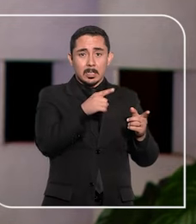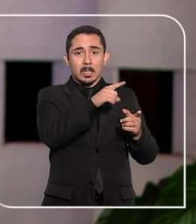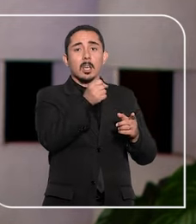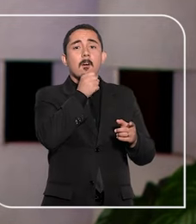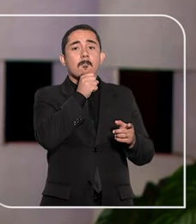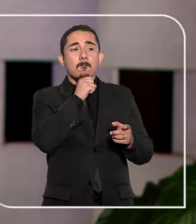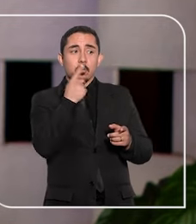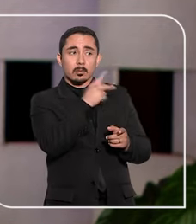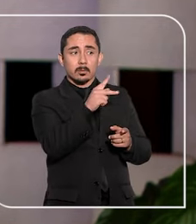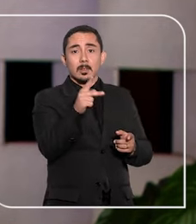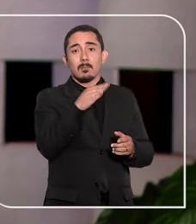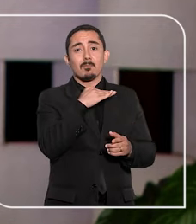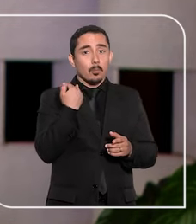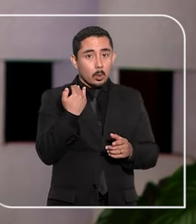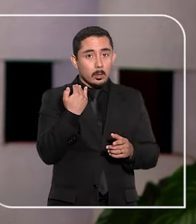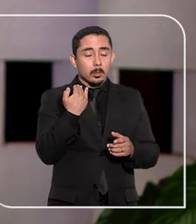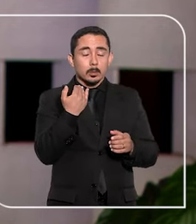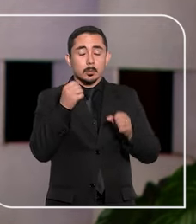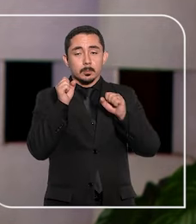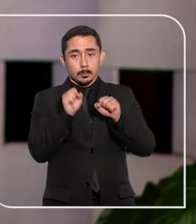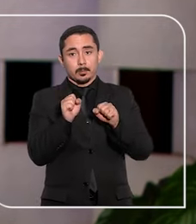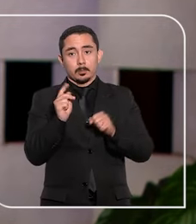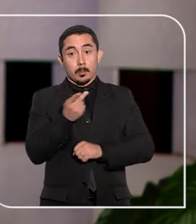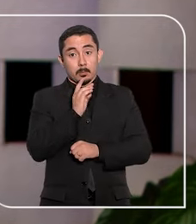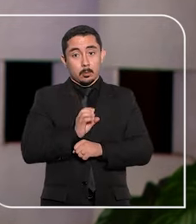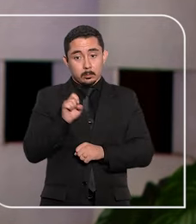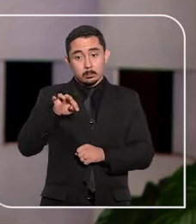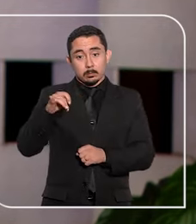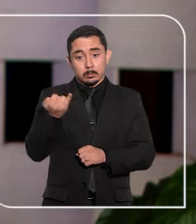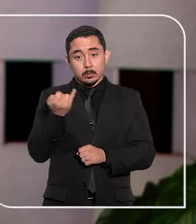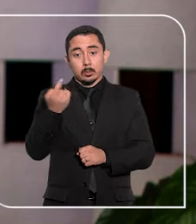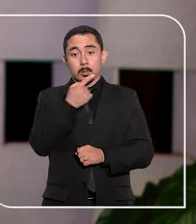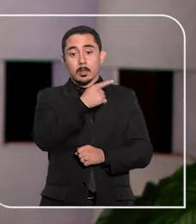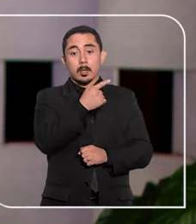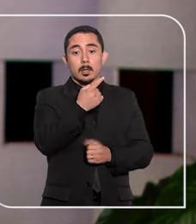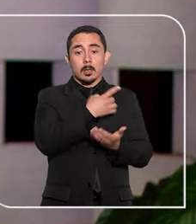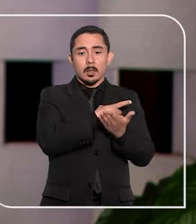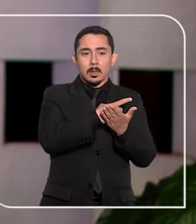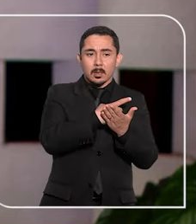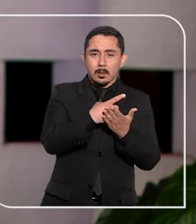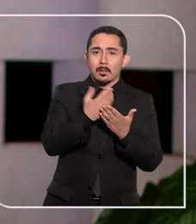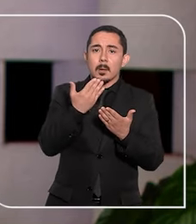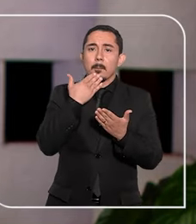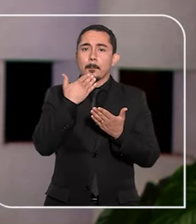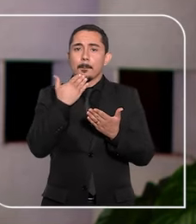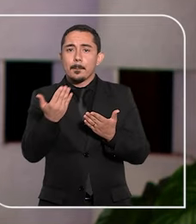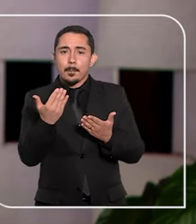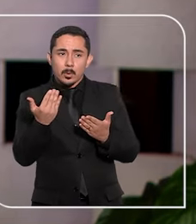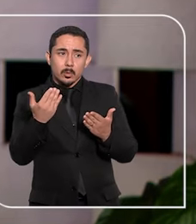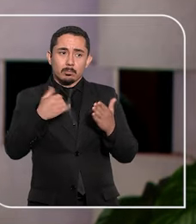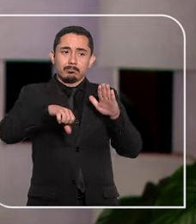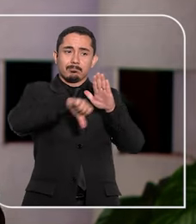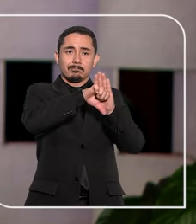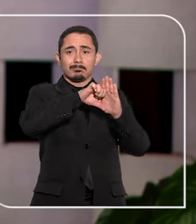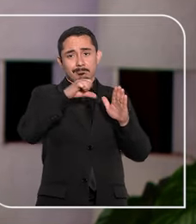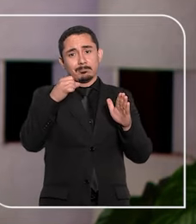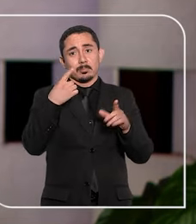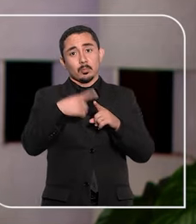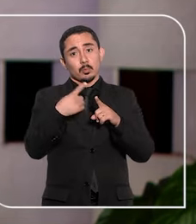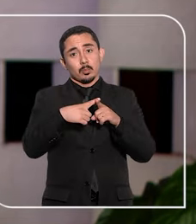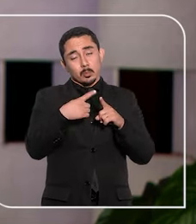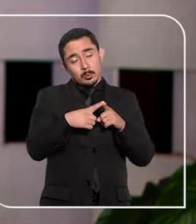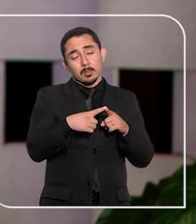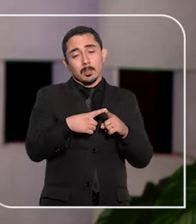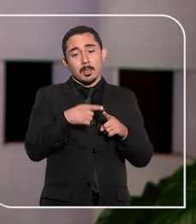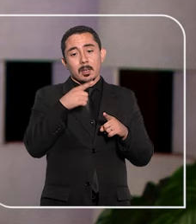investigados. No habeas corpus ao STJ, a defesa alegou constrangimento ilegal porque o mesmo pedido foi negado, sem